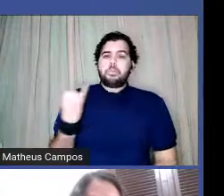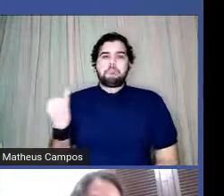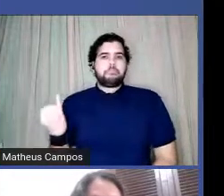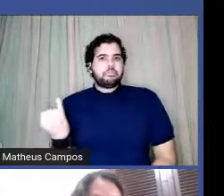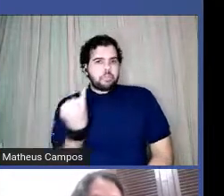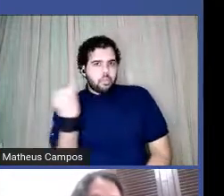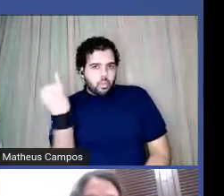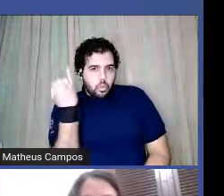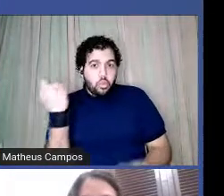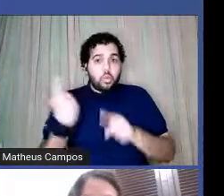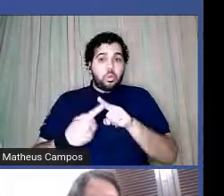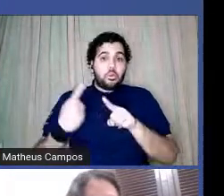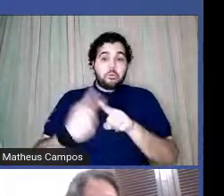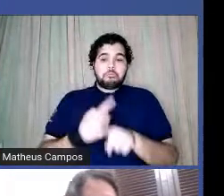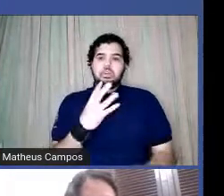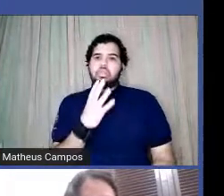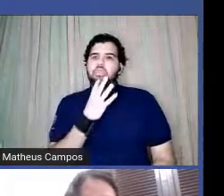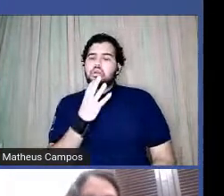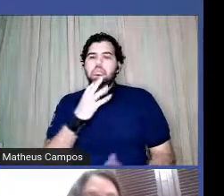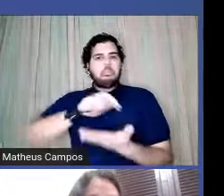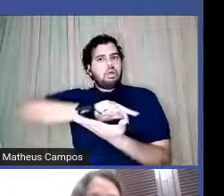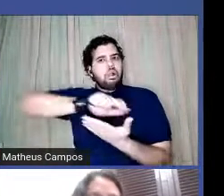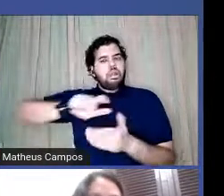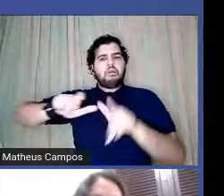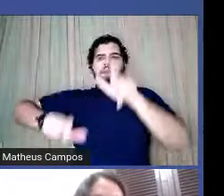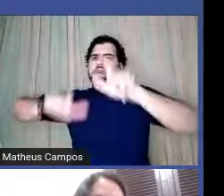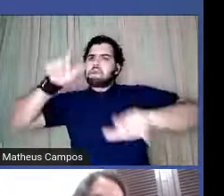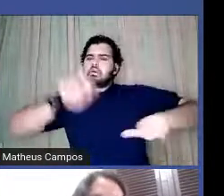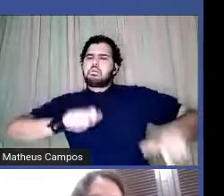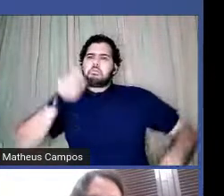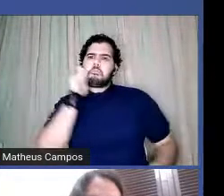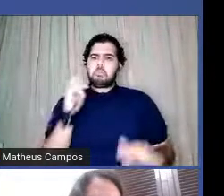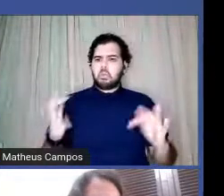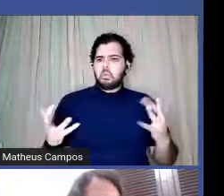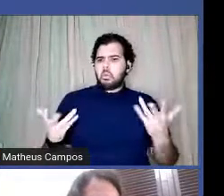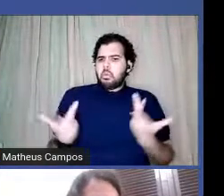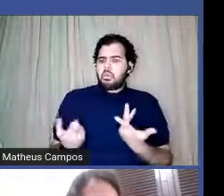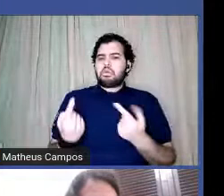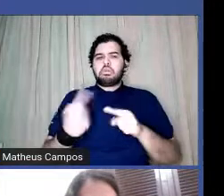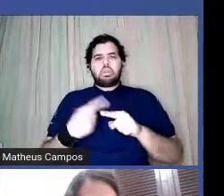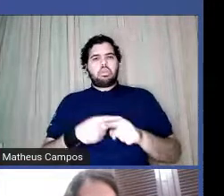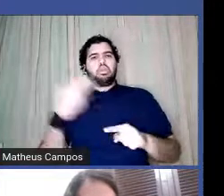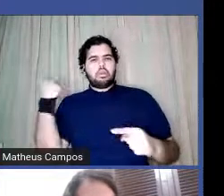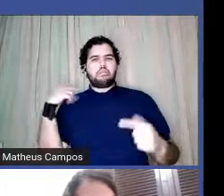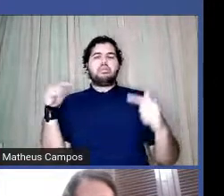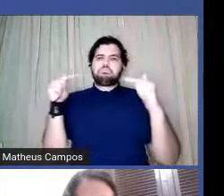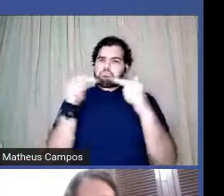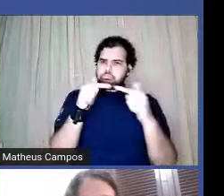também porque a gente conheceu muitas mulheres incríveis, né, que continuou, inclusive, o contato depois.